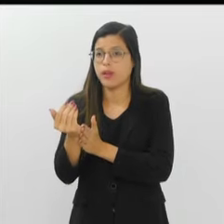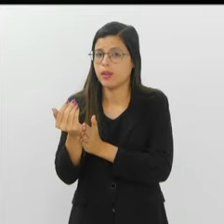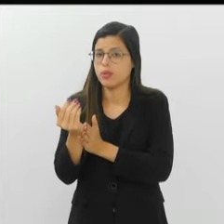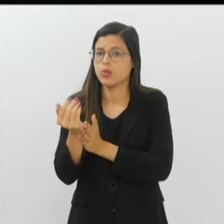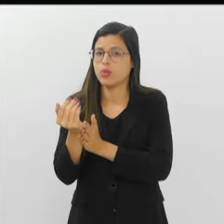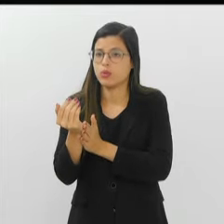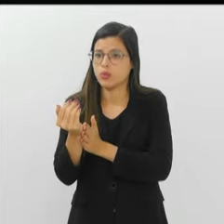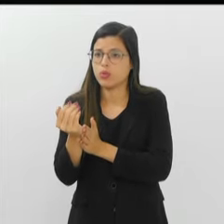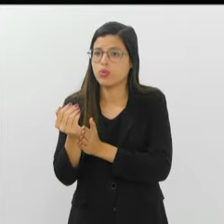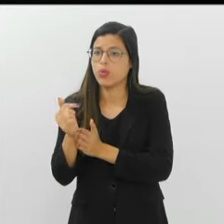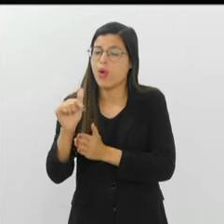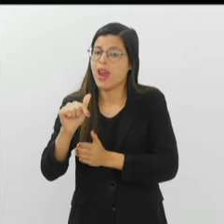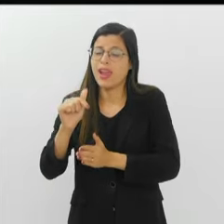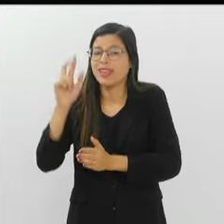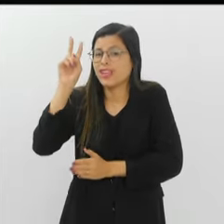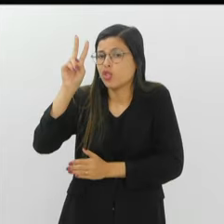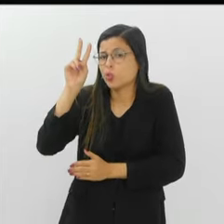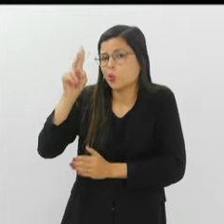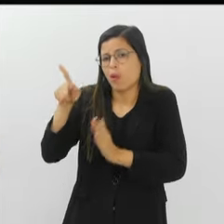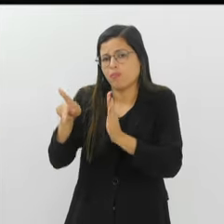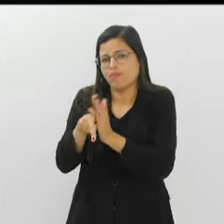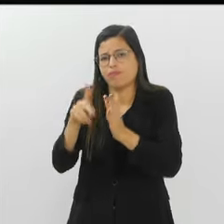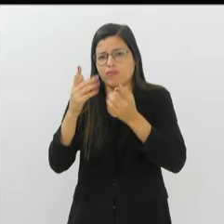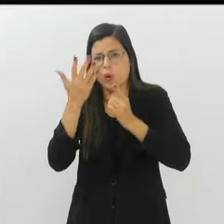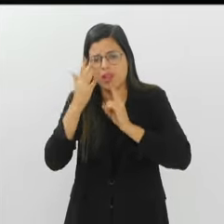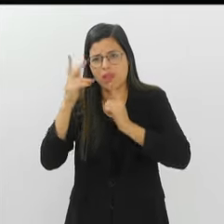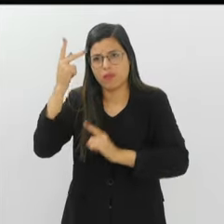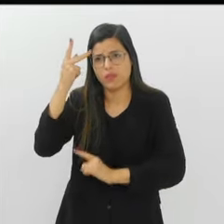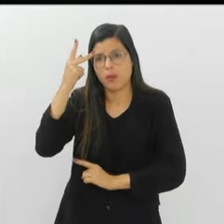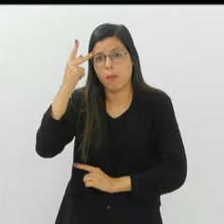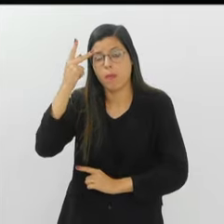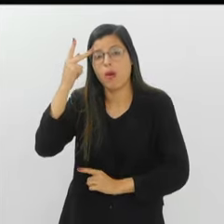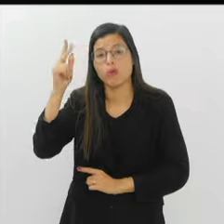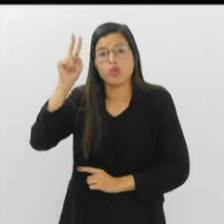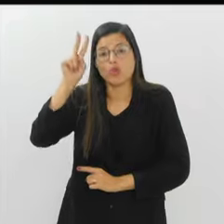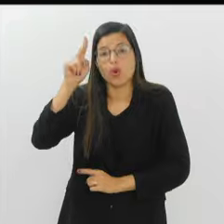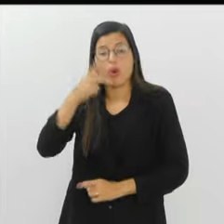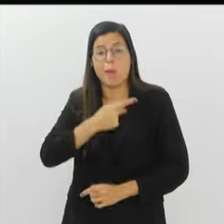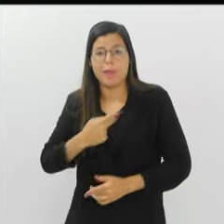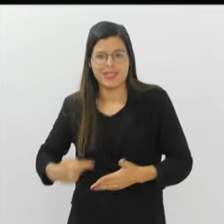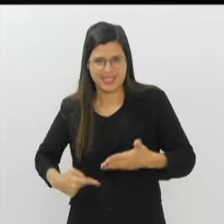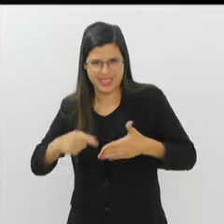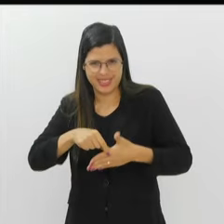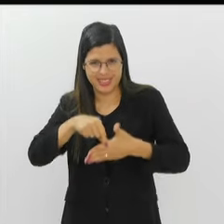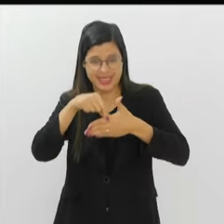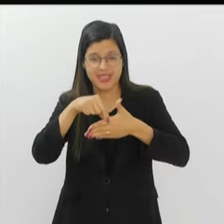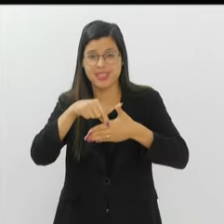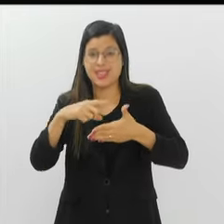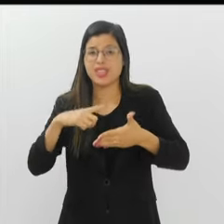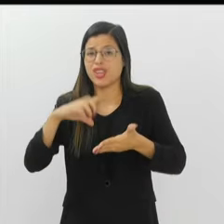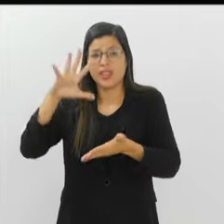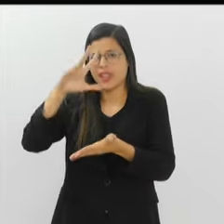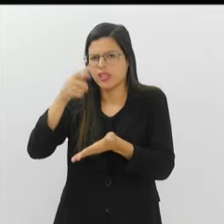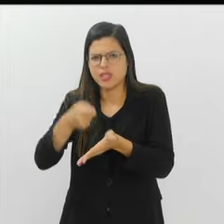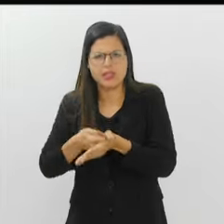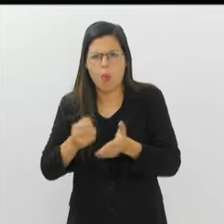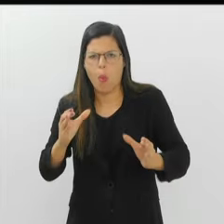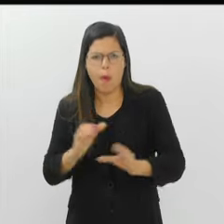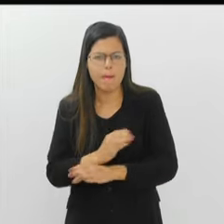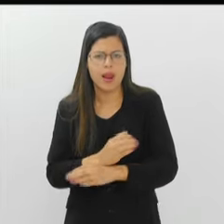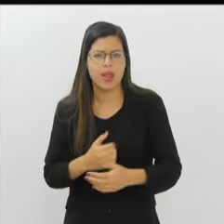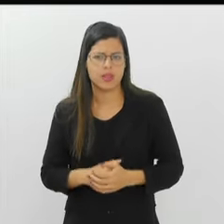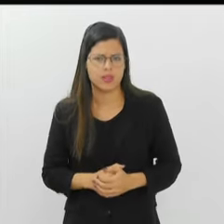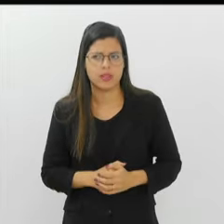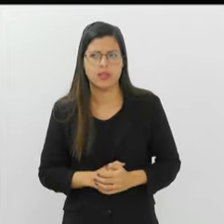começo da minha fala, isso envolve muito da historicidade do Carnaval de São Paulo. Historicamente, os presidentes tinham decisão